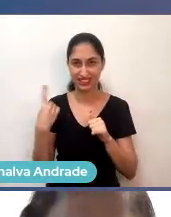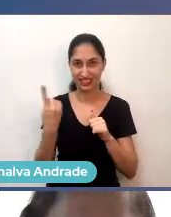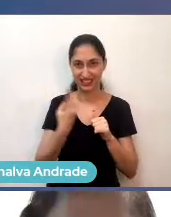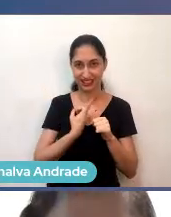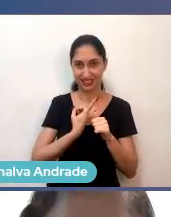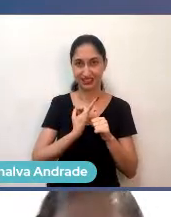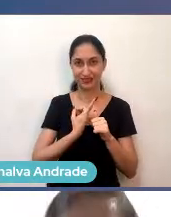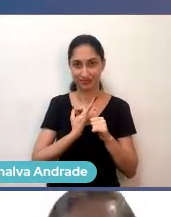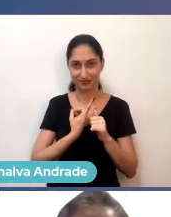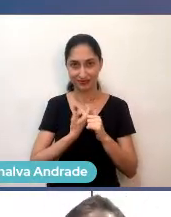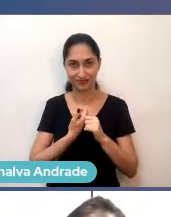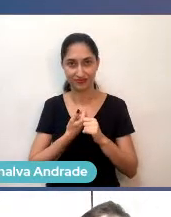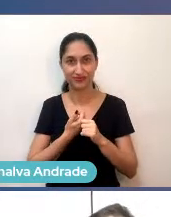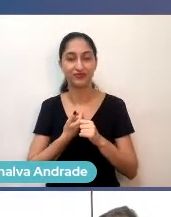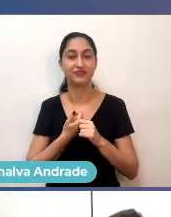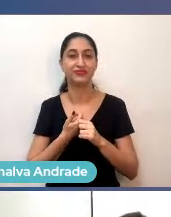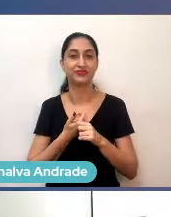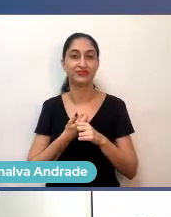marketing,